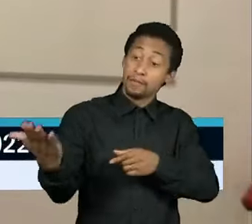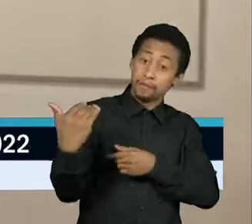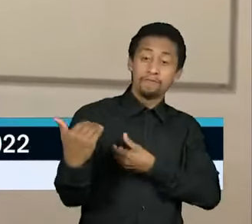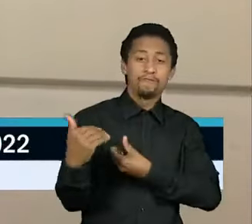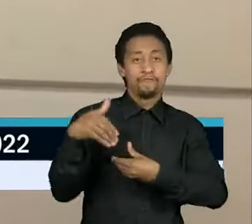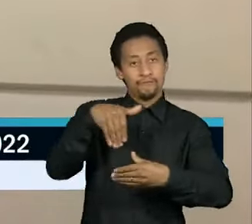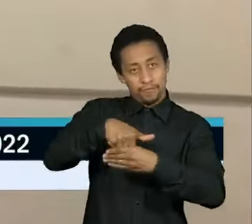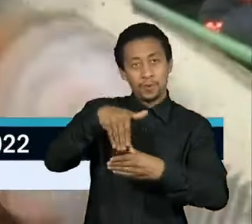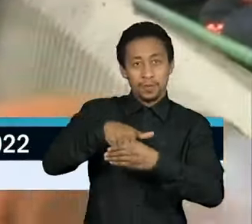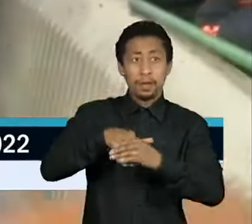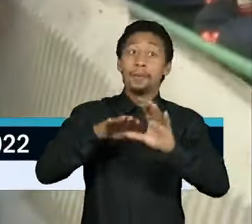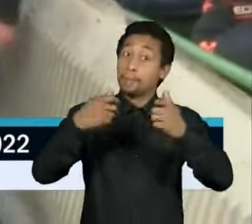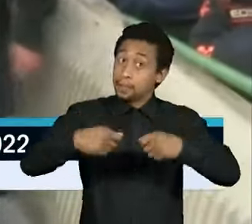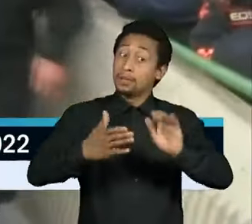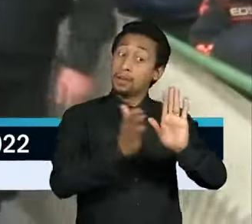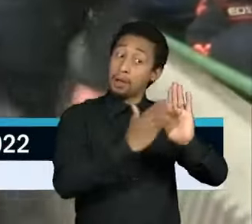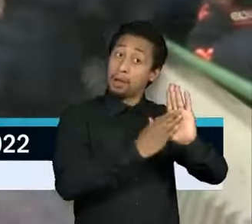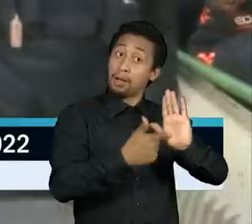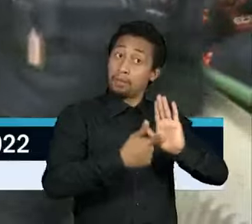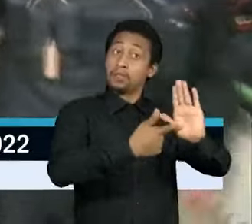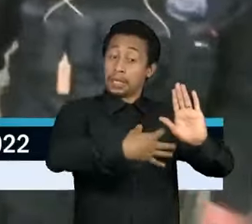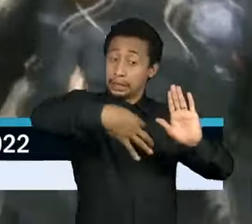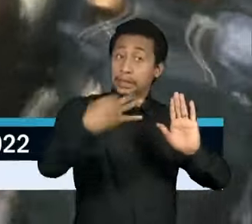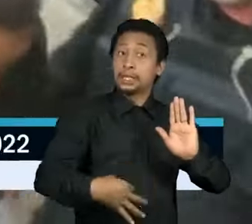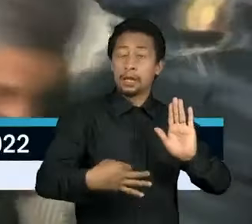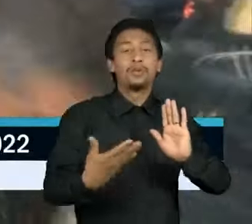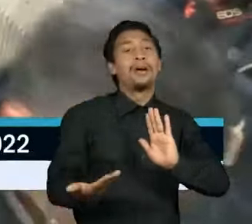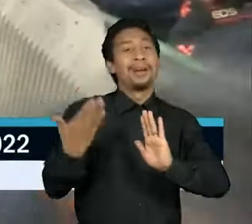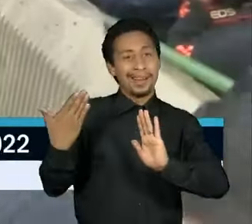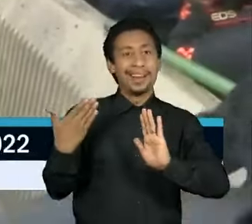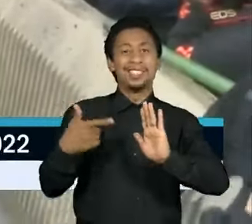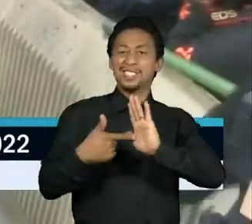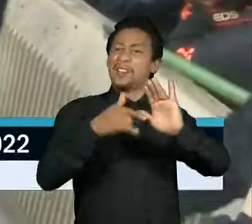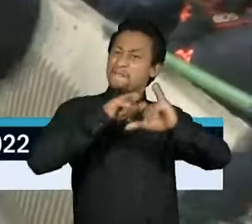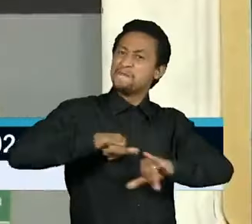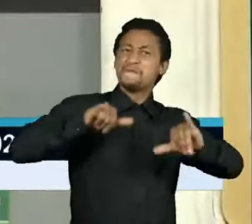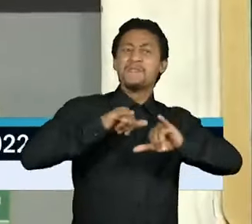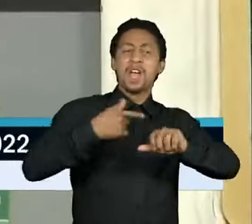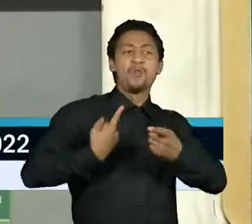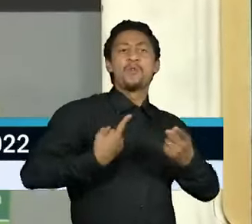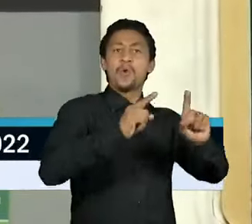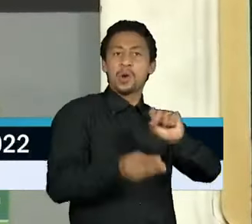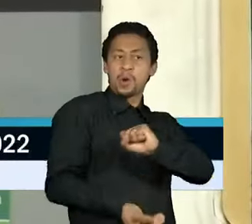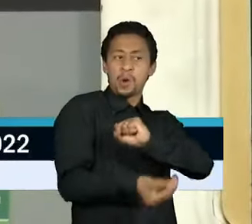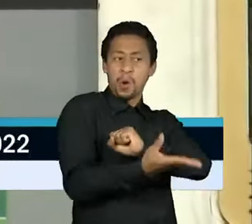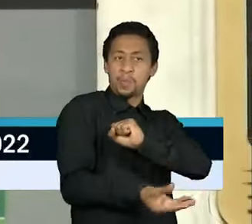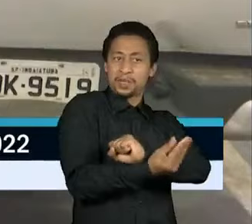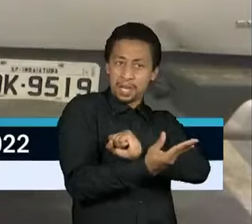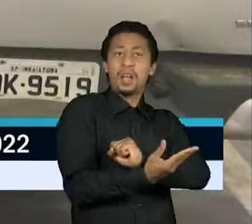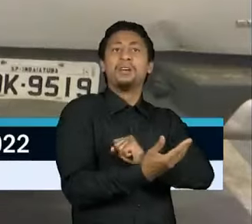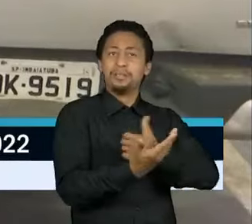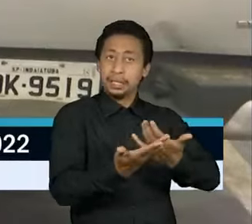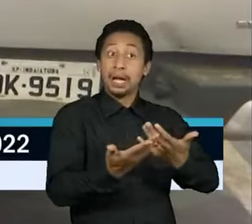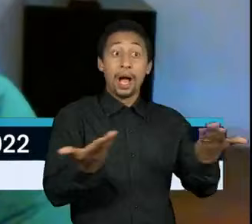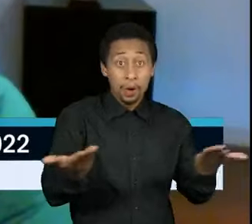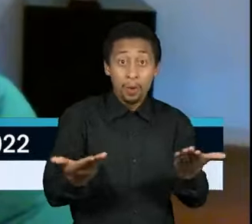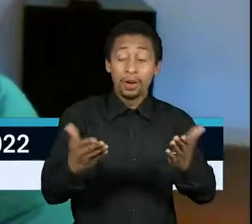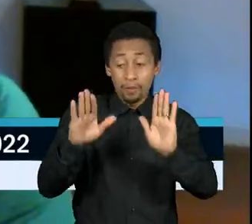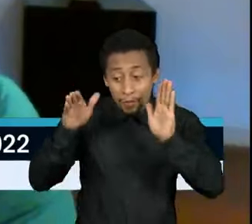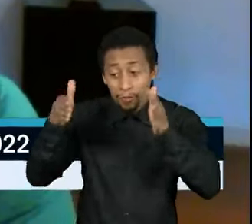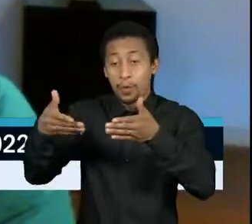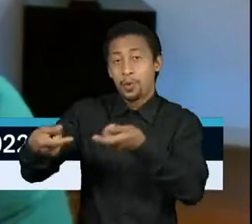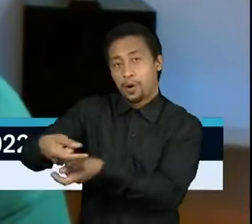soluções. Se na última eleição o combate à corrupção dominou o debate, agora a bola da vez é a economia.